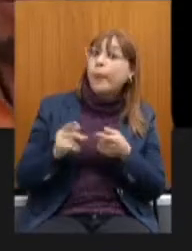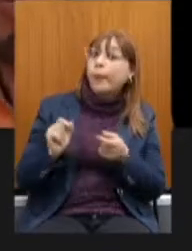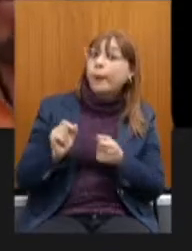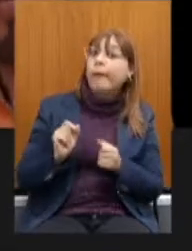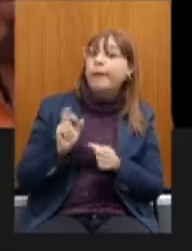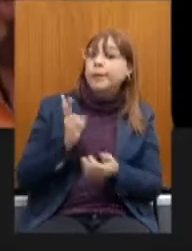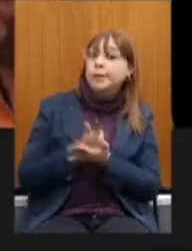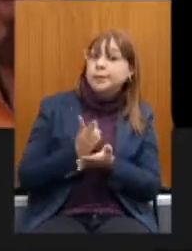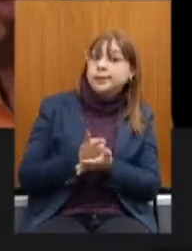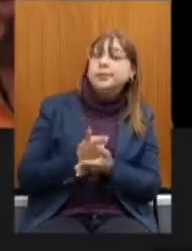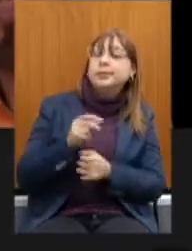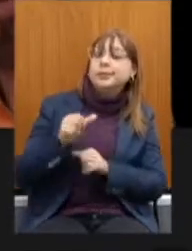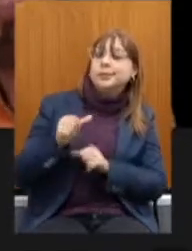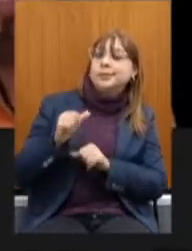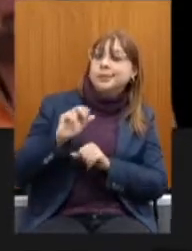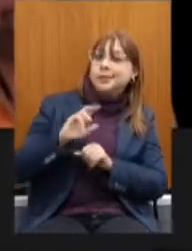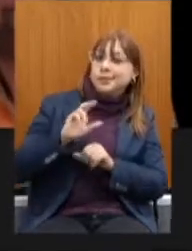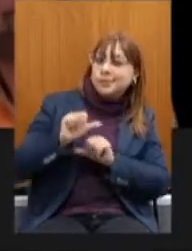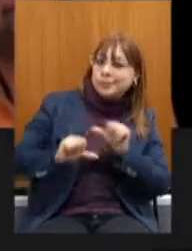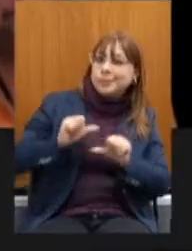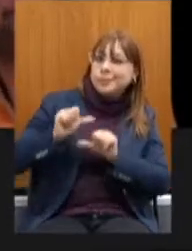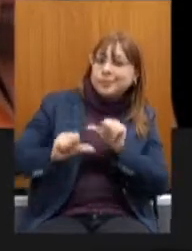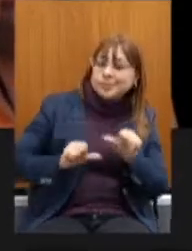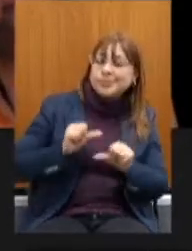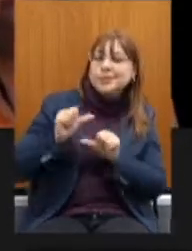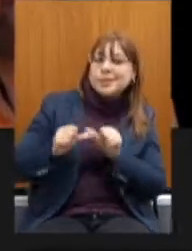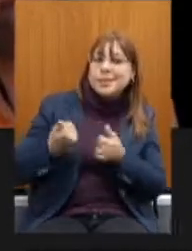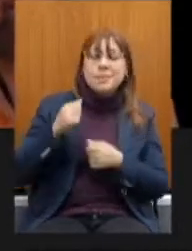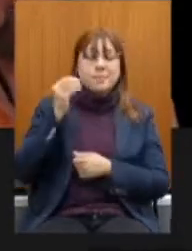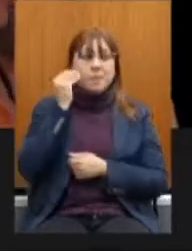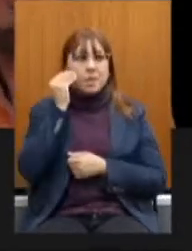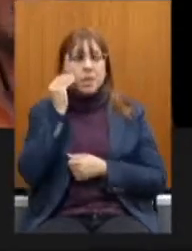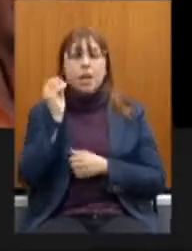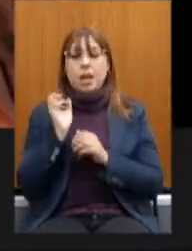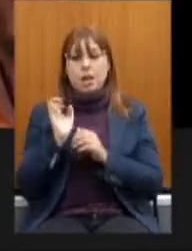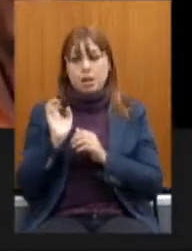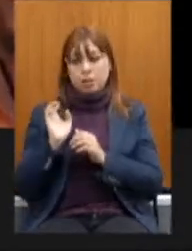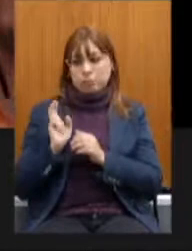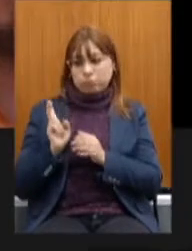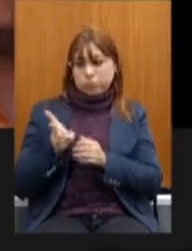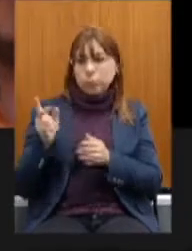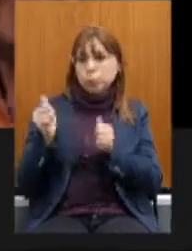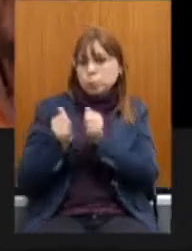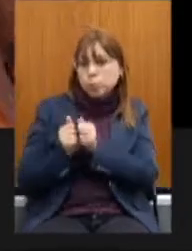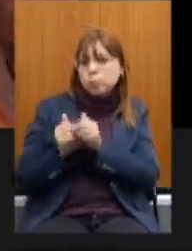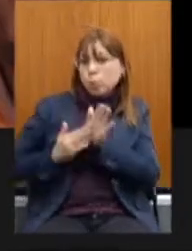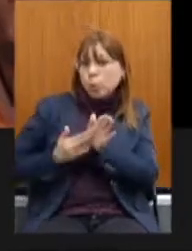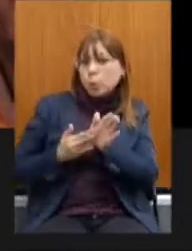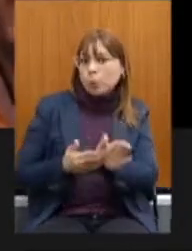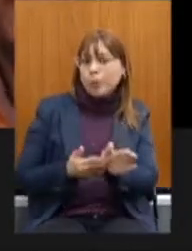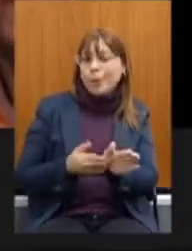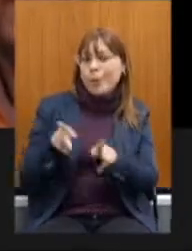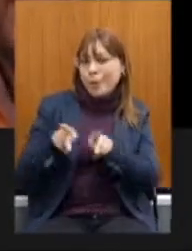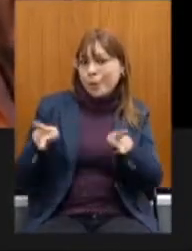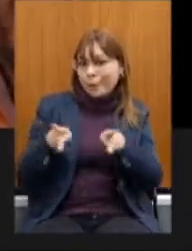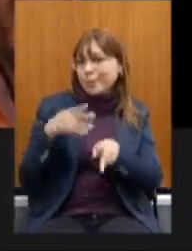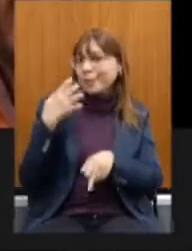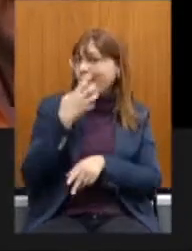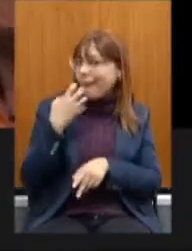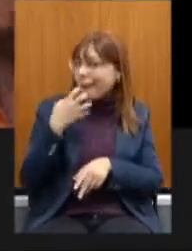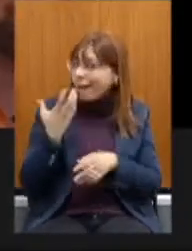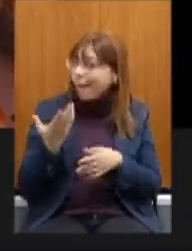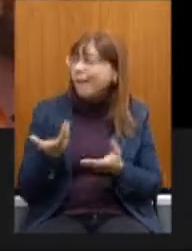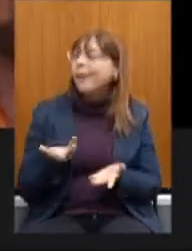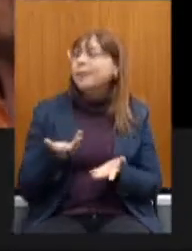o cantor do coral lírico tem que estar sempre perto de um professor de canto, então, cada um tem que fazer aulas de